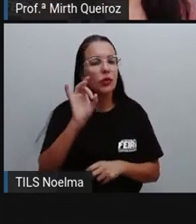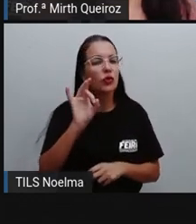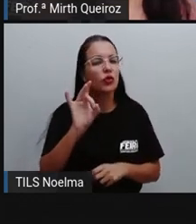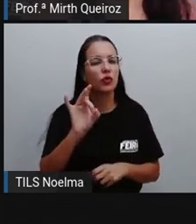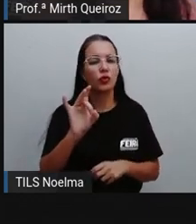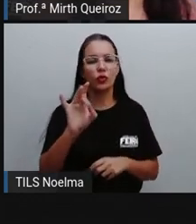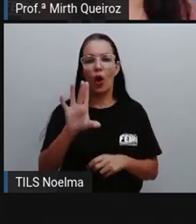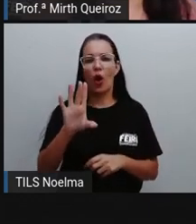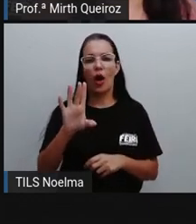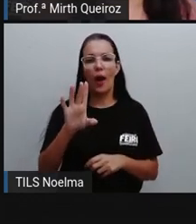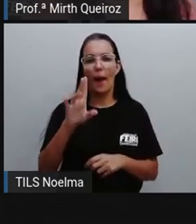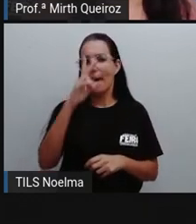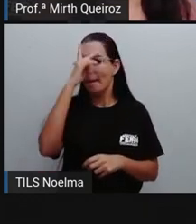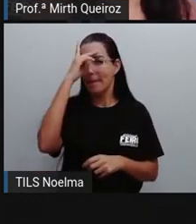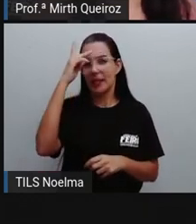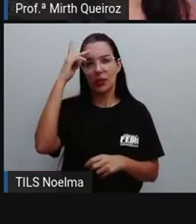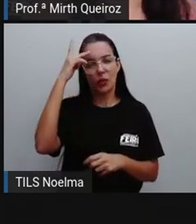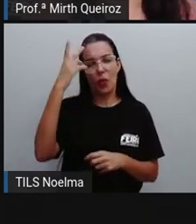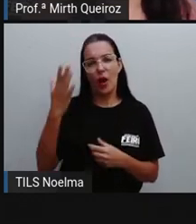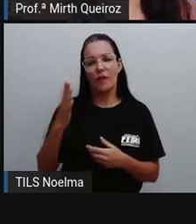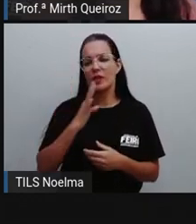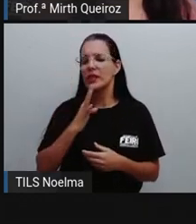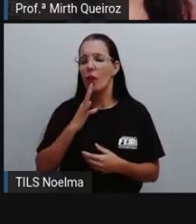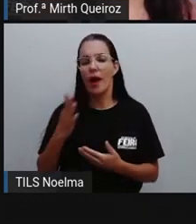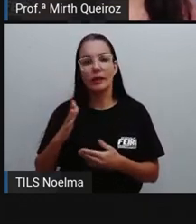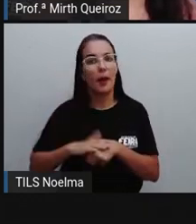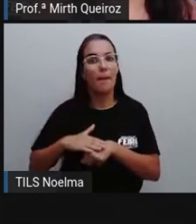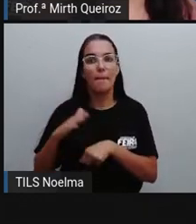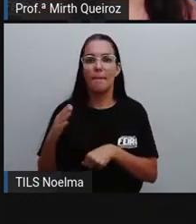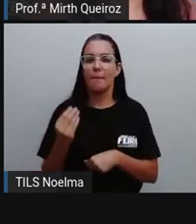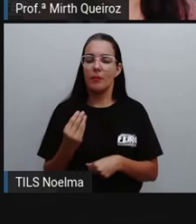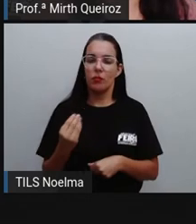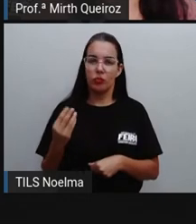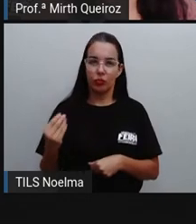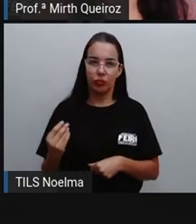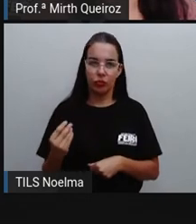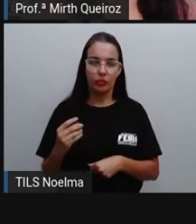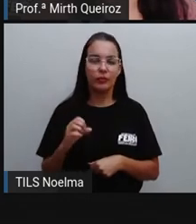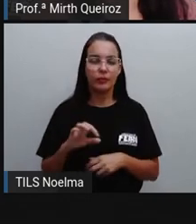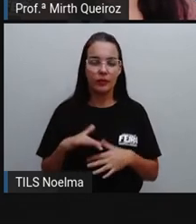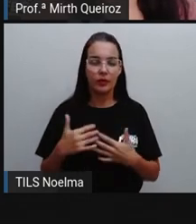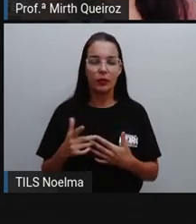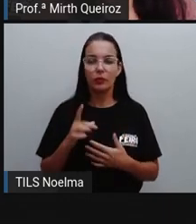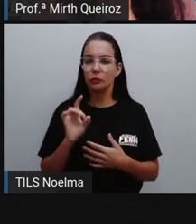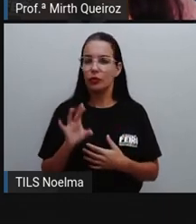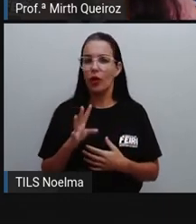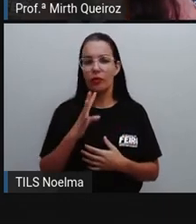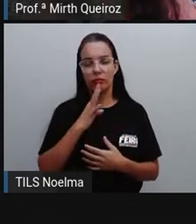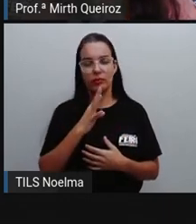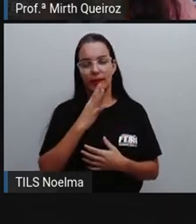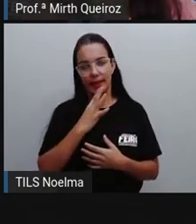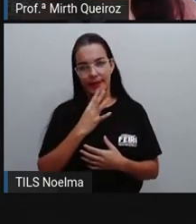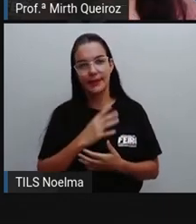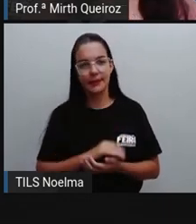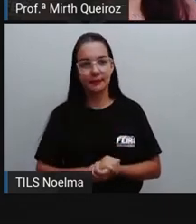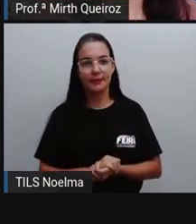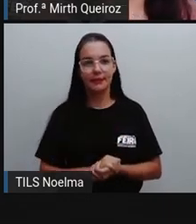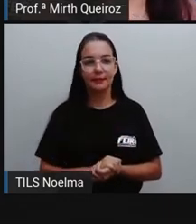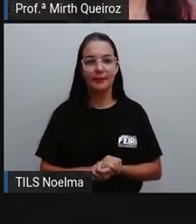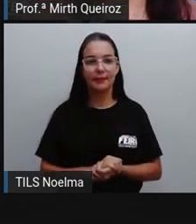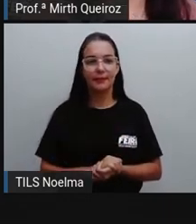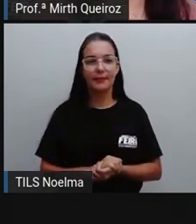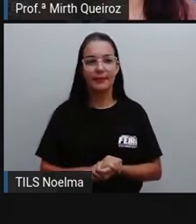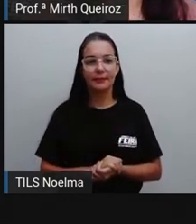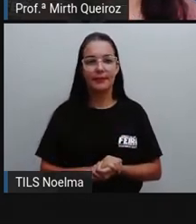os nossos amigos ou assuntos que nós discutimos apenas com pessoas em que a gente confia, certo?